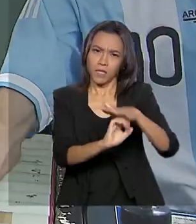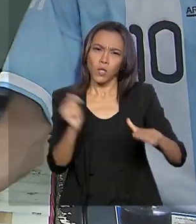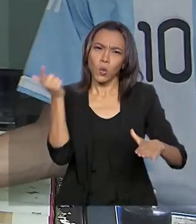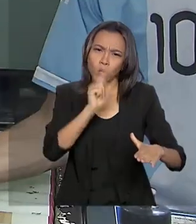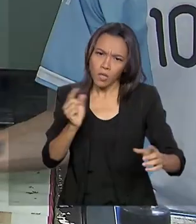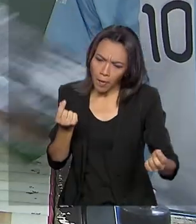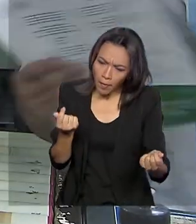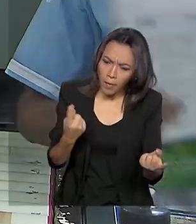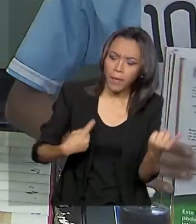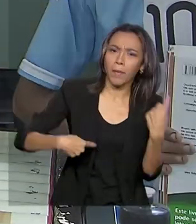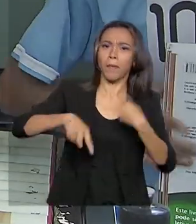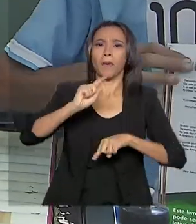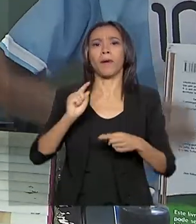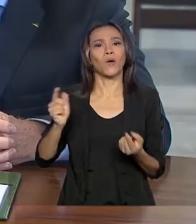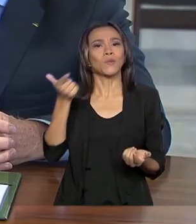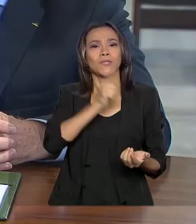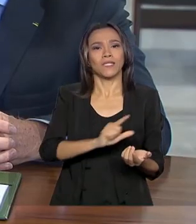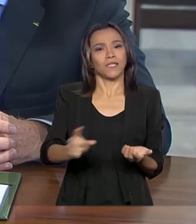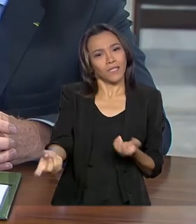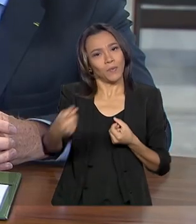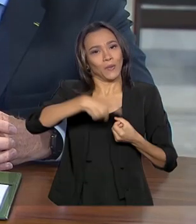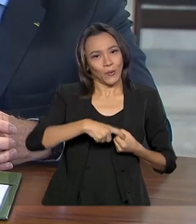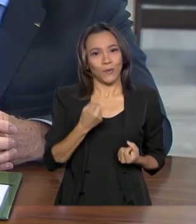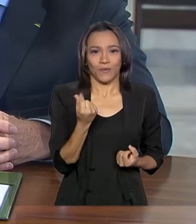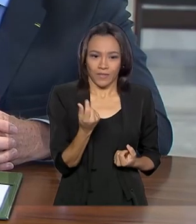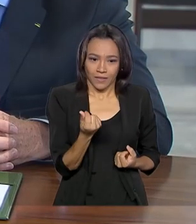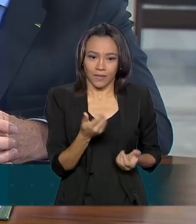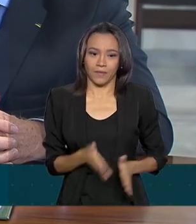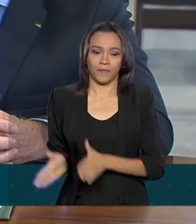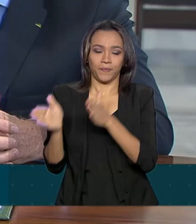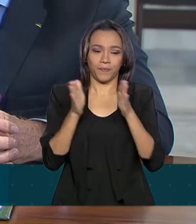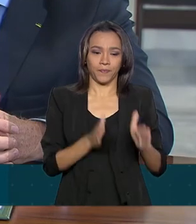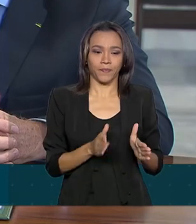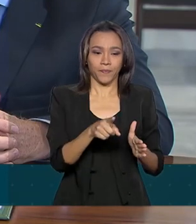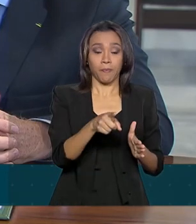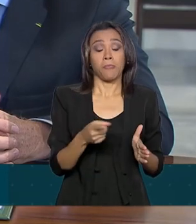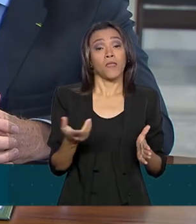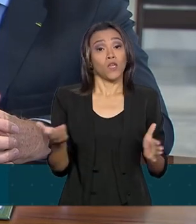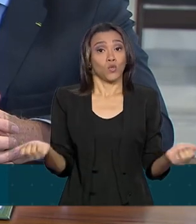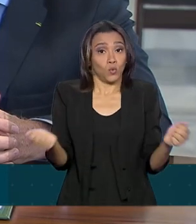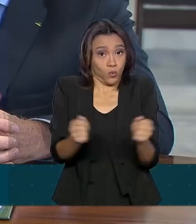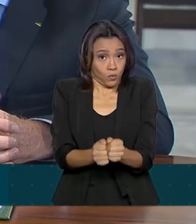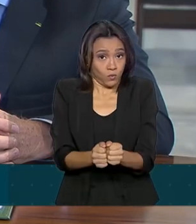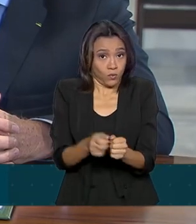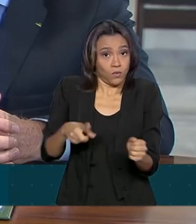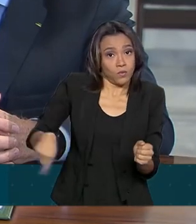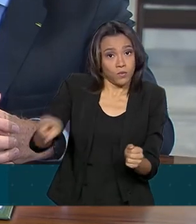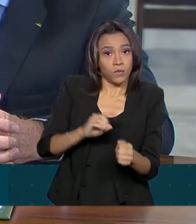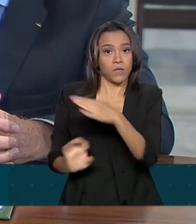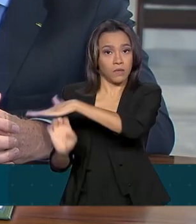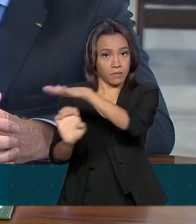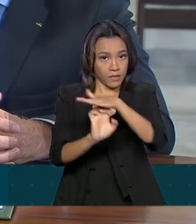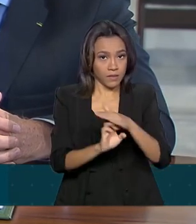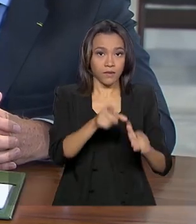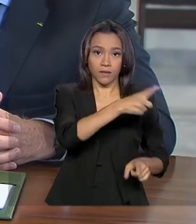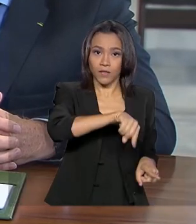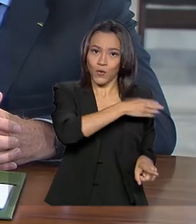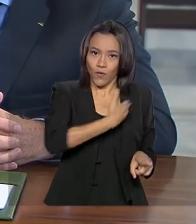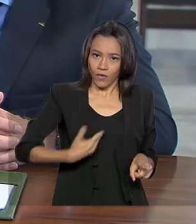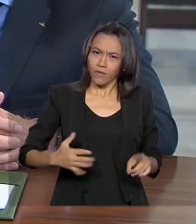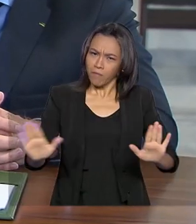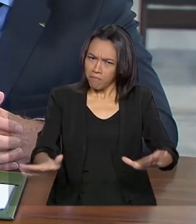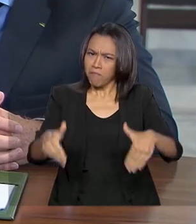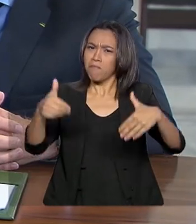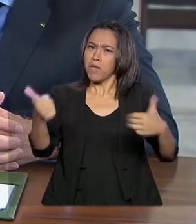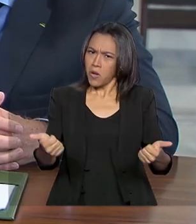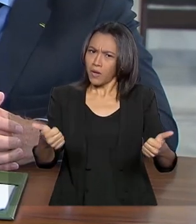valores investidos na capacitação. Juntos, capacitação de iniciativa privada e governo, estamos melhorando a produtividade da mão de